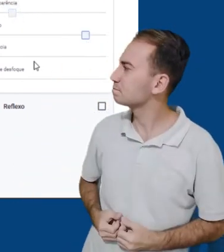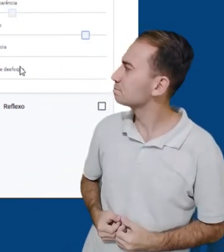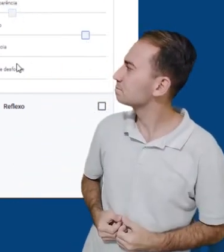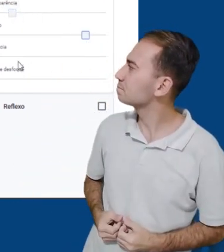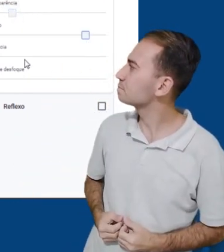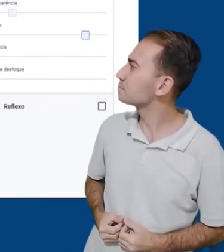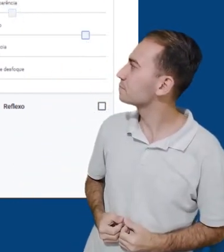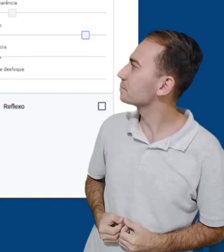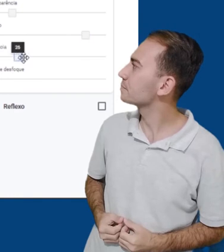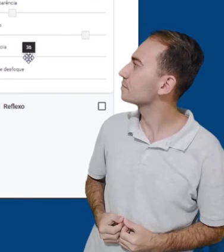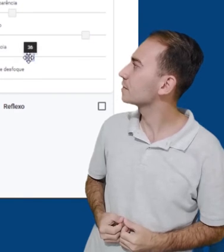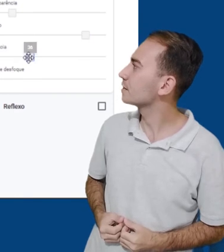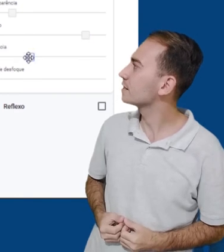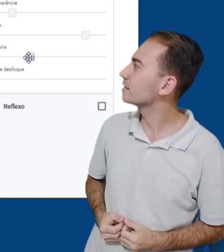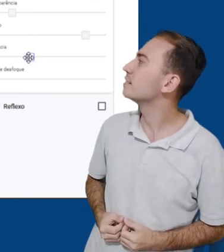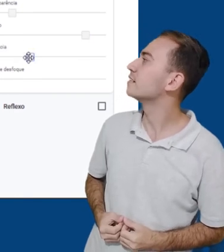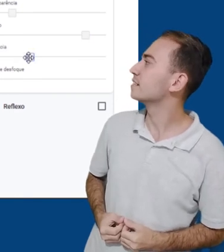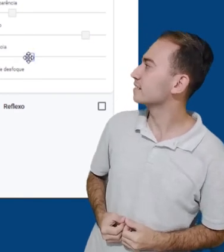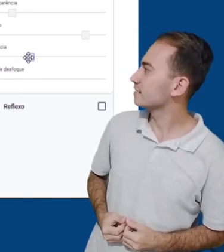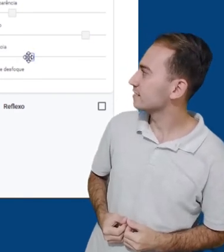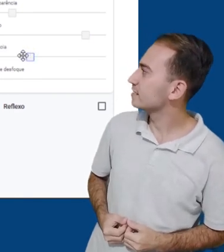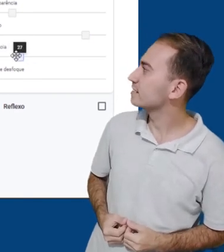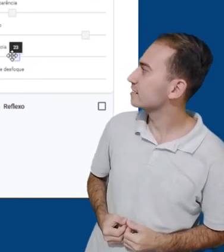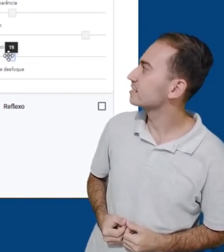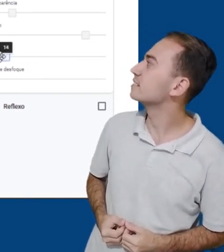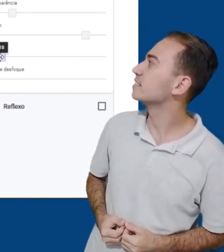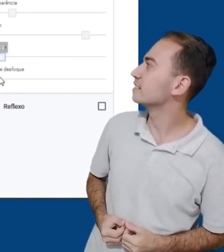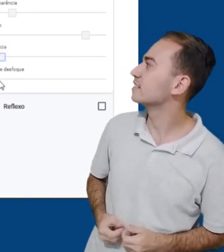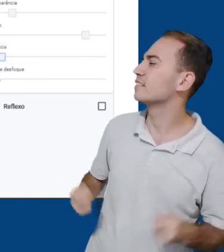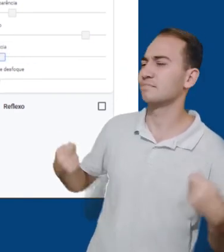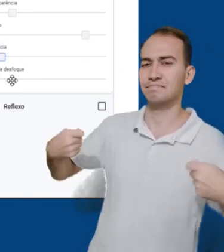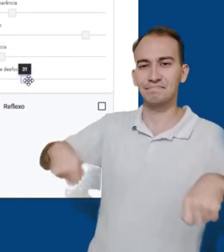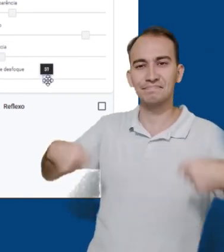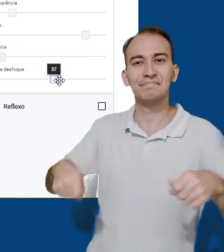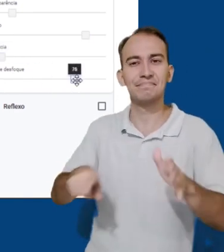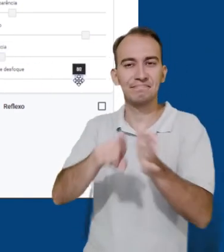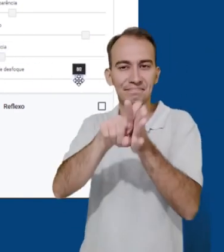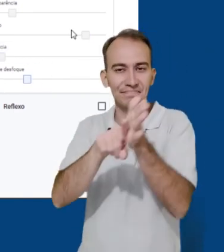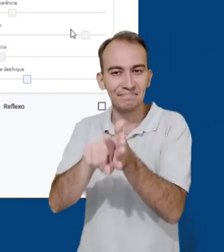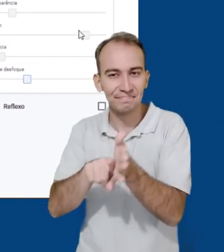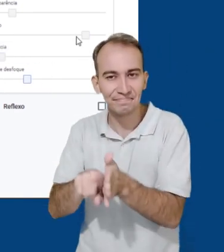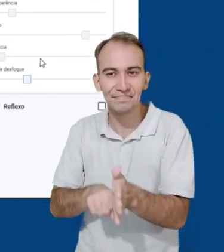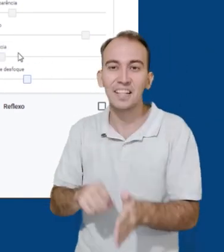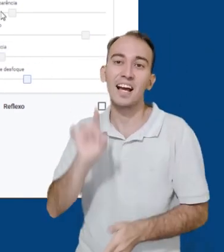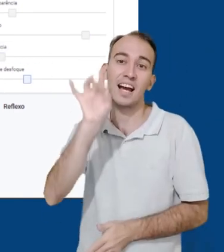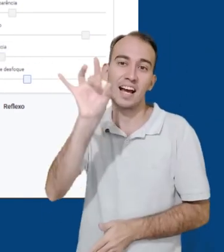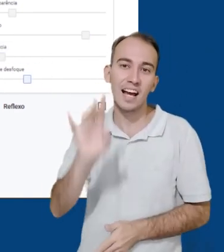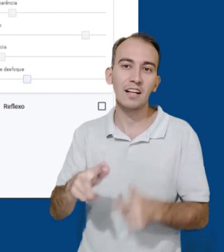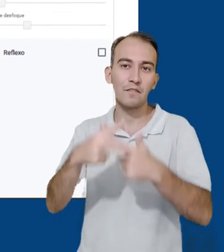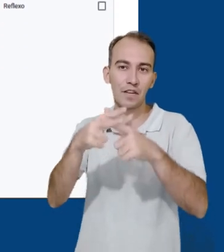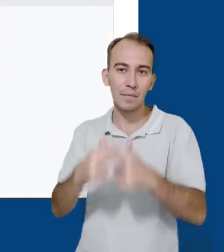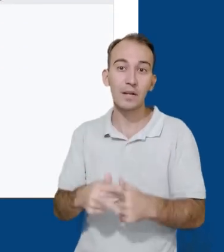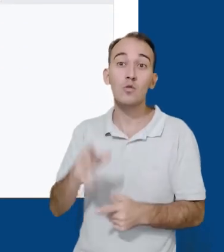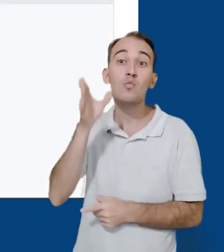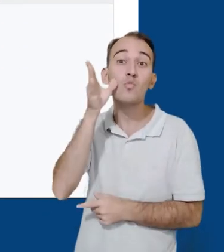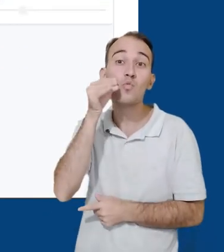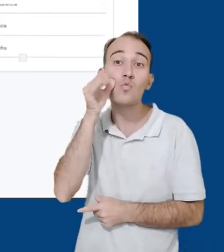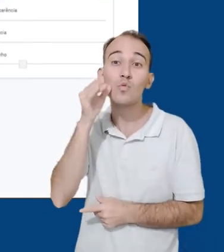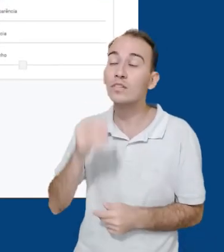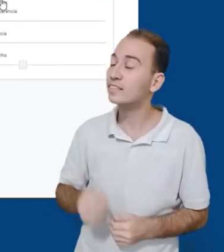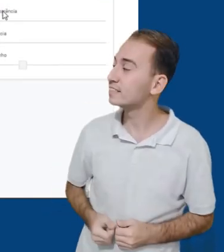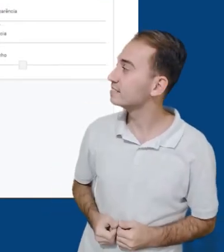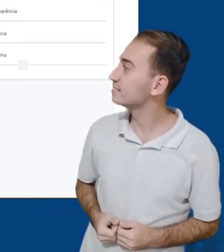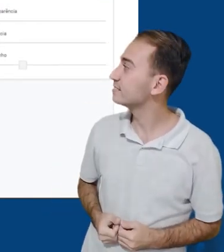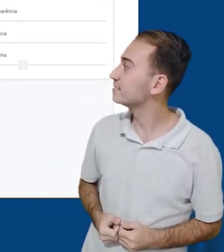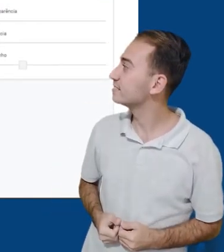a distância e o desfoque. E por último, temos o reflexo, onde